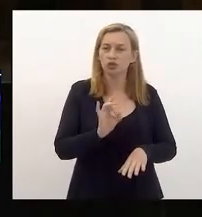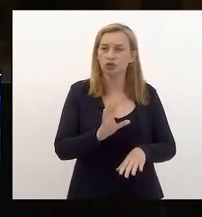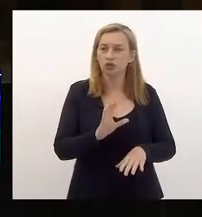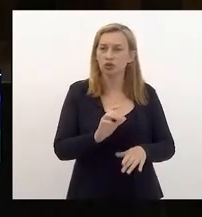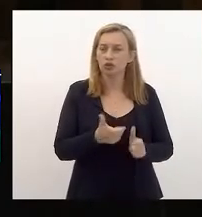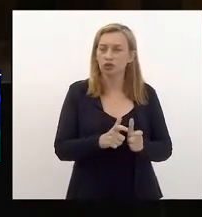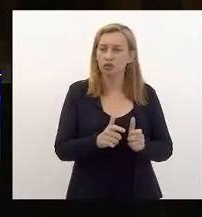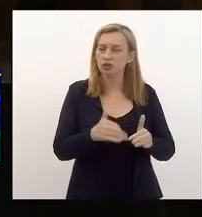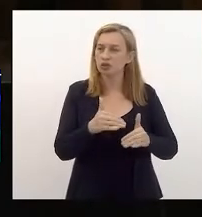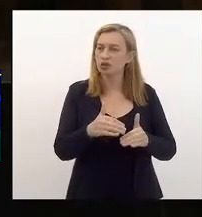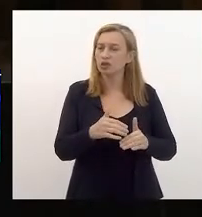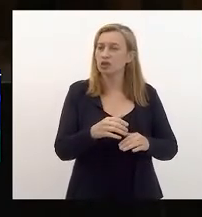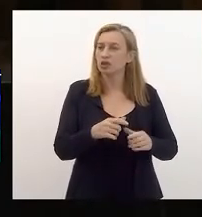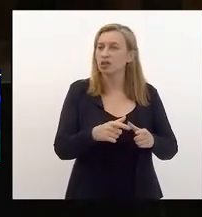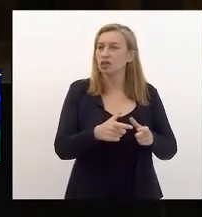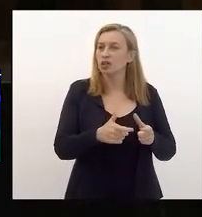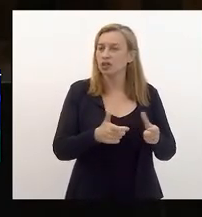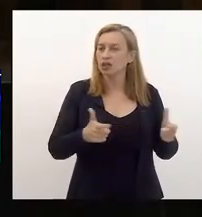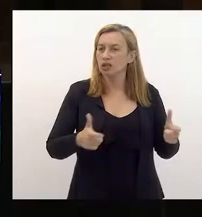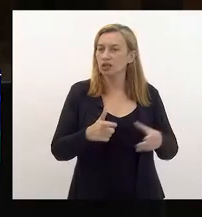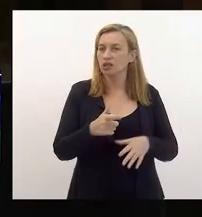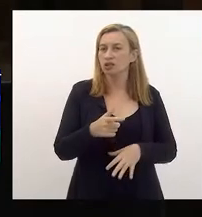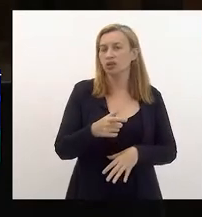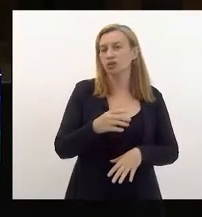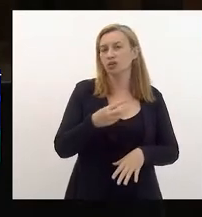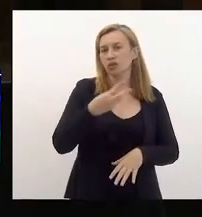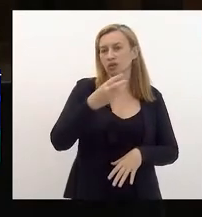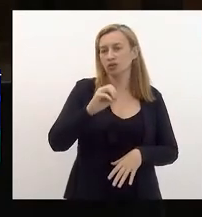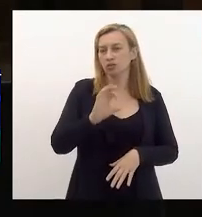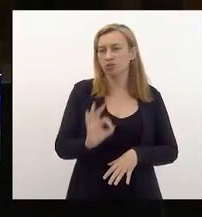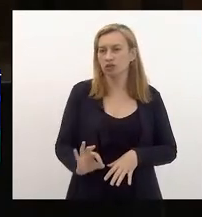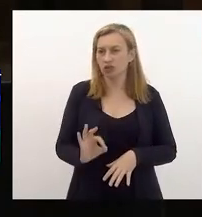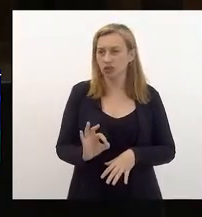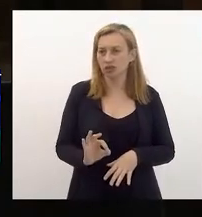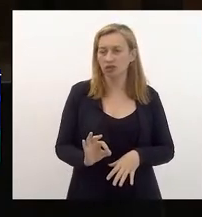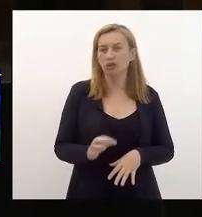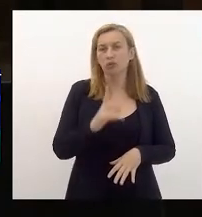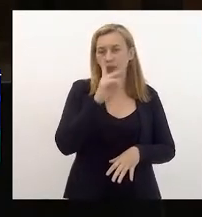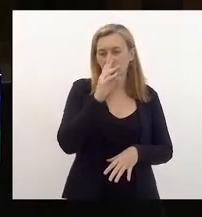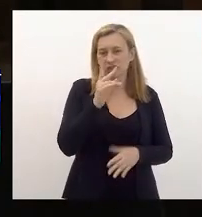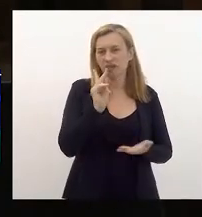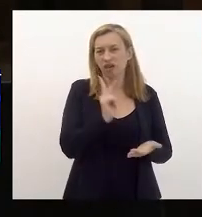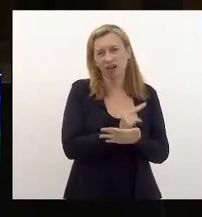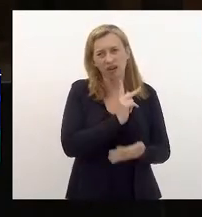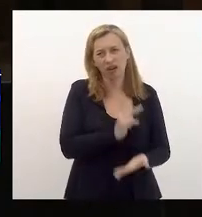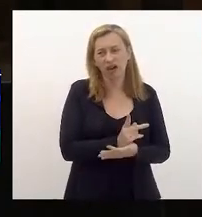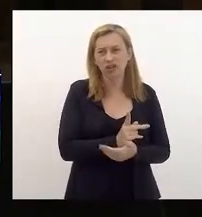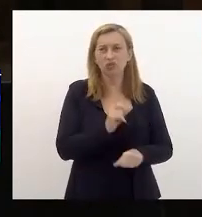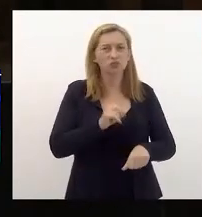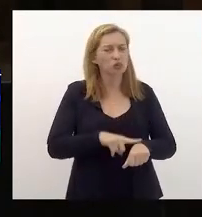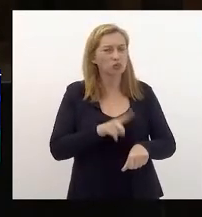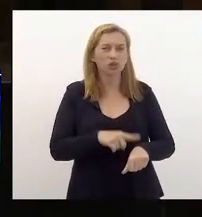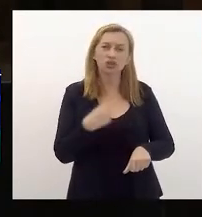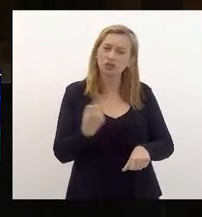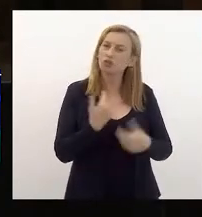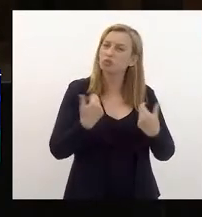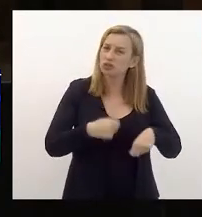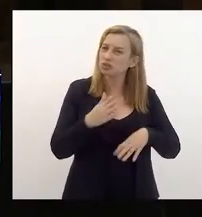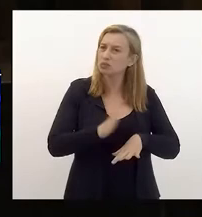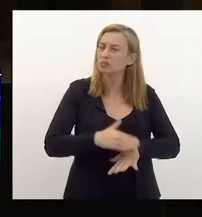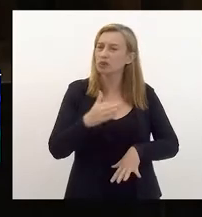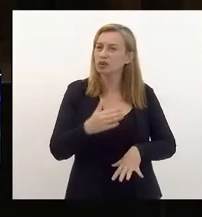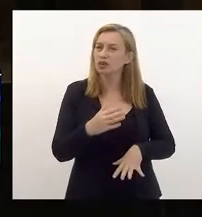contrassenso, abrir mão de instituições fundamentais na política de ciência e tecnologia, num momento onde a gente precisa justamente